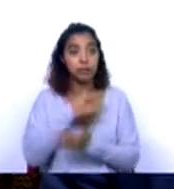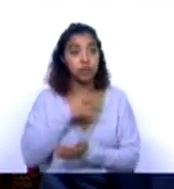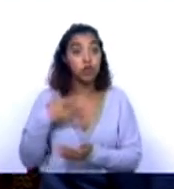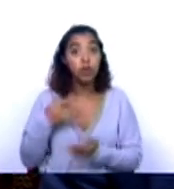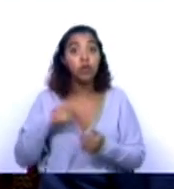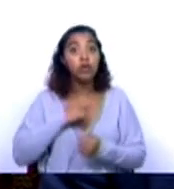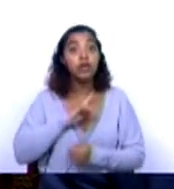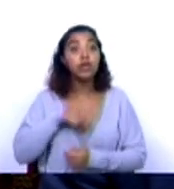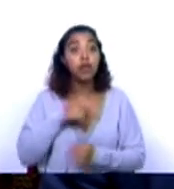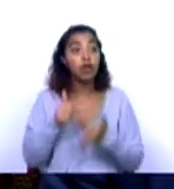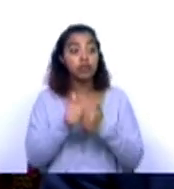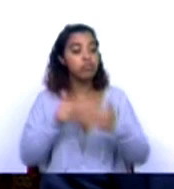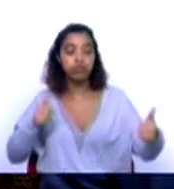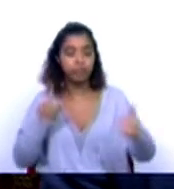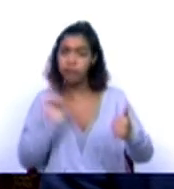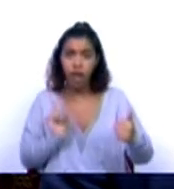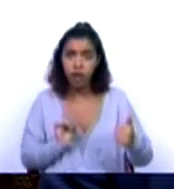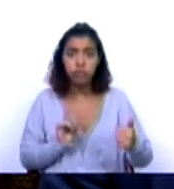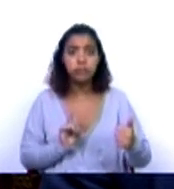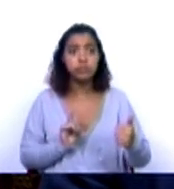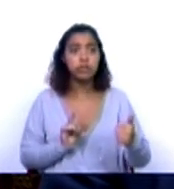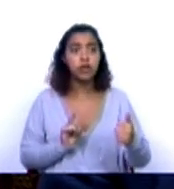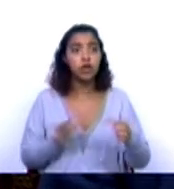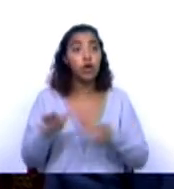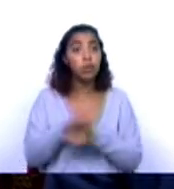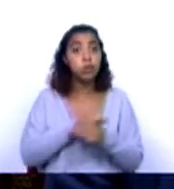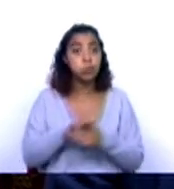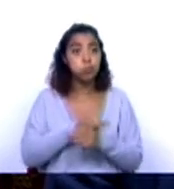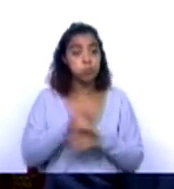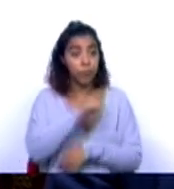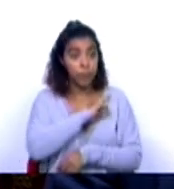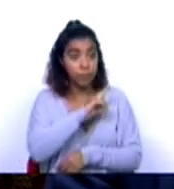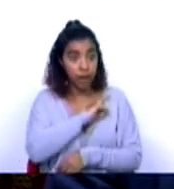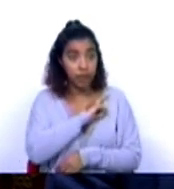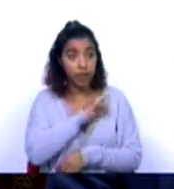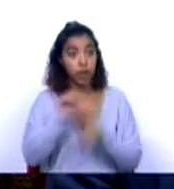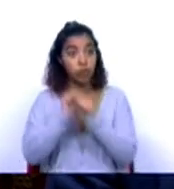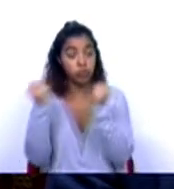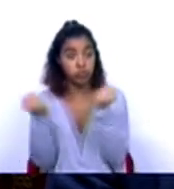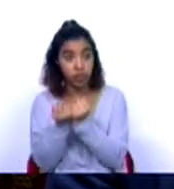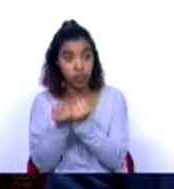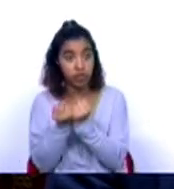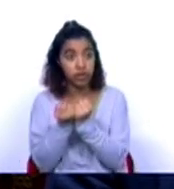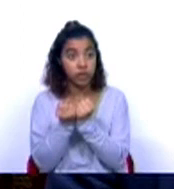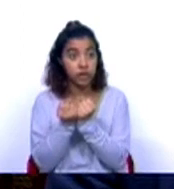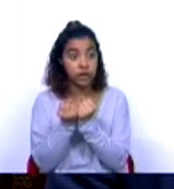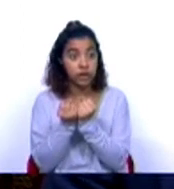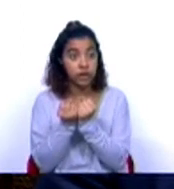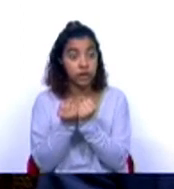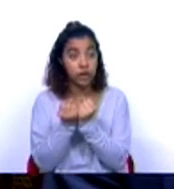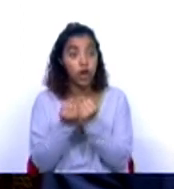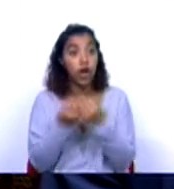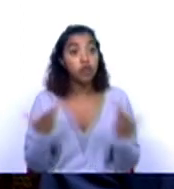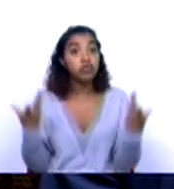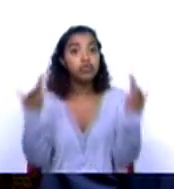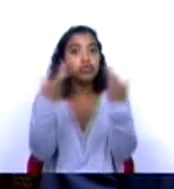distanciamos um milímetro. Onde os setores privado e social têm um papel suplementar.